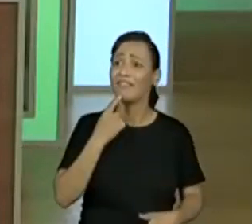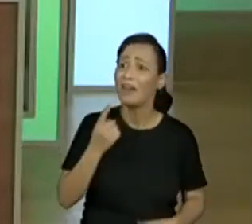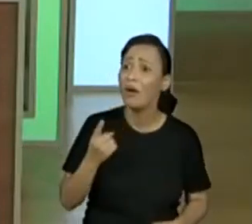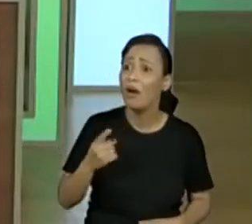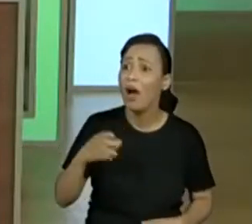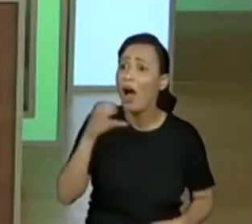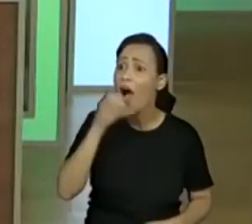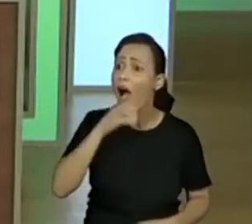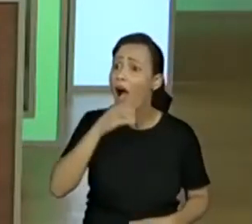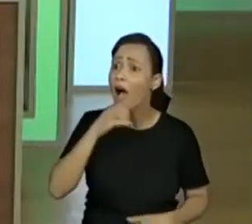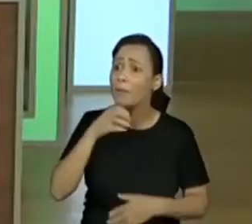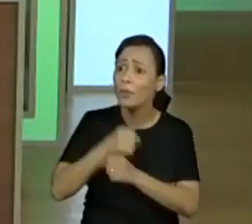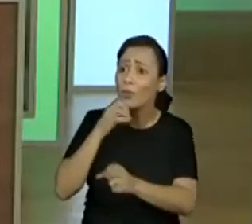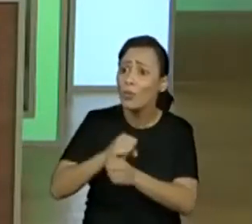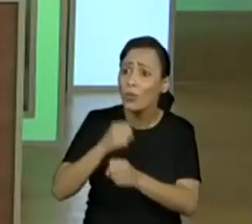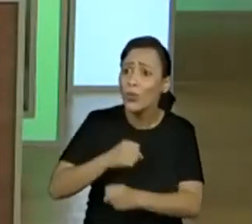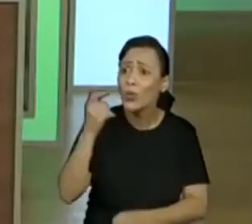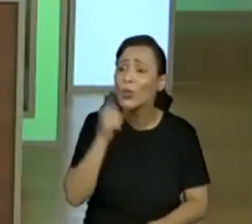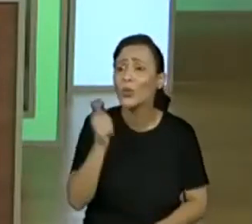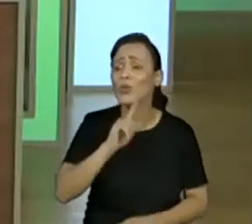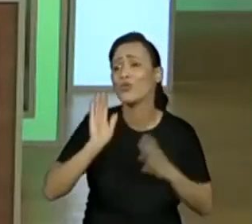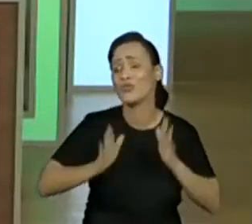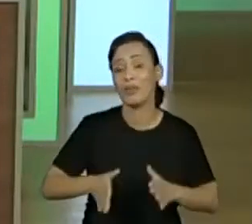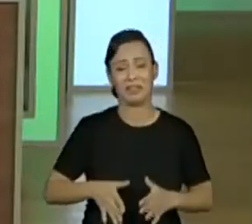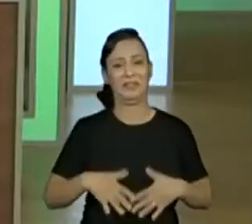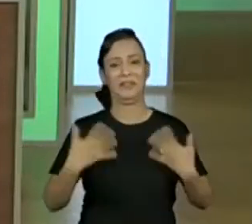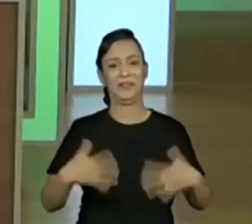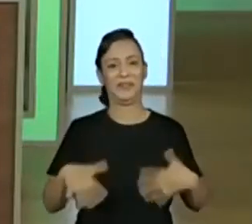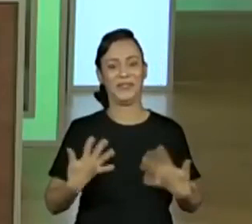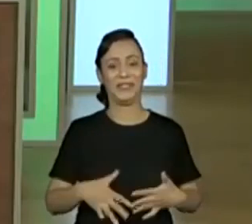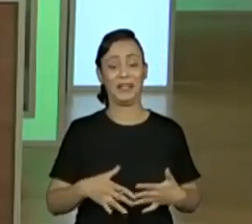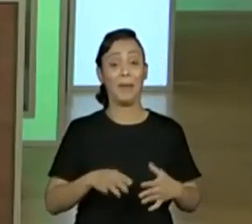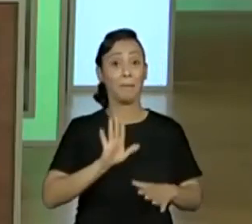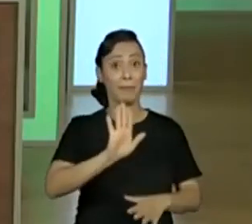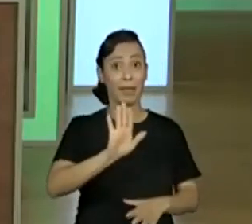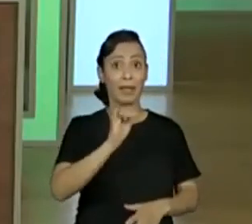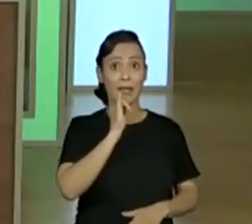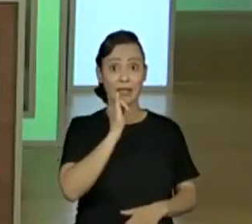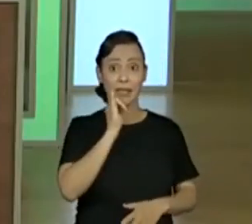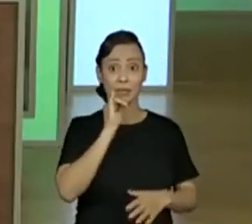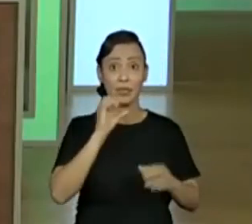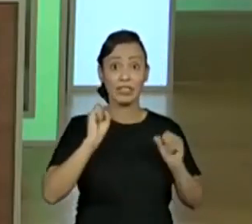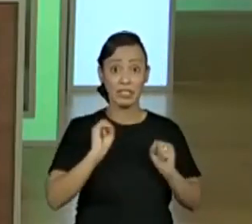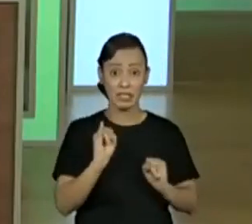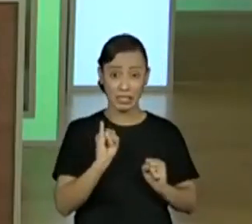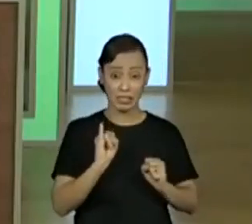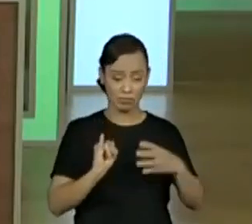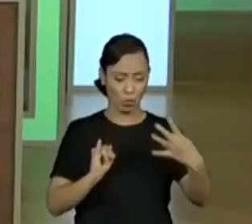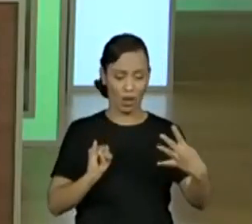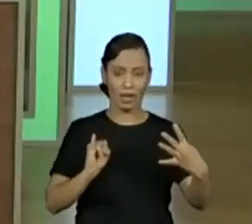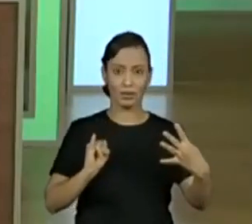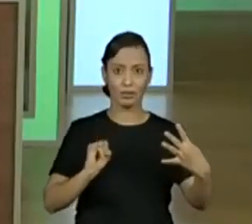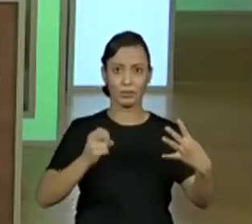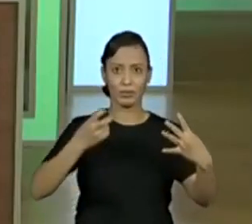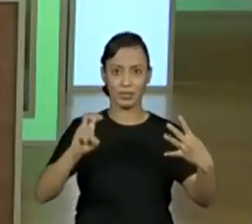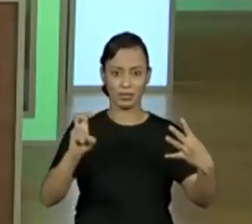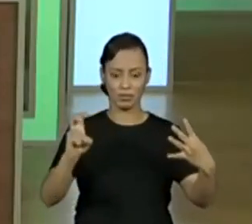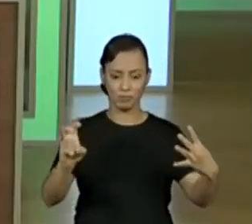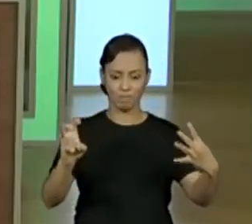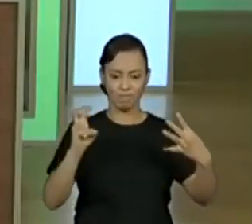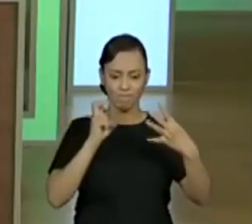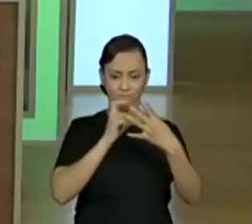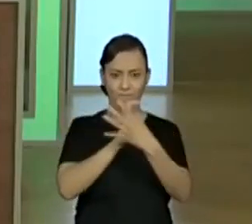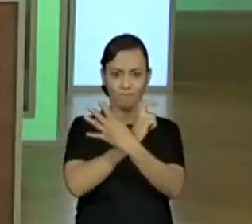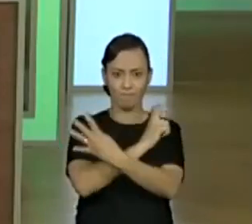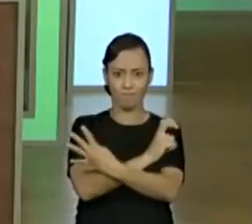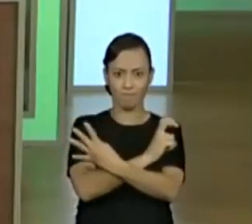para eles. Pode, pode. Se eu trocar o dado de lugar, o cinco e o quatro, será que muda o resultado? Nós vimos isso